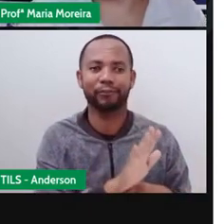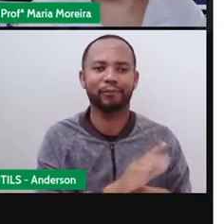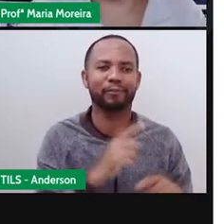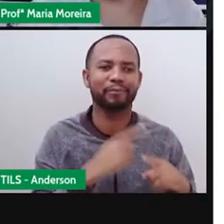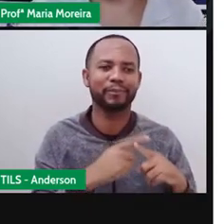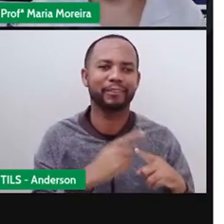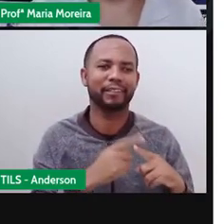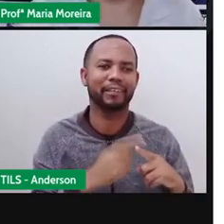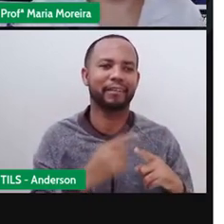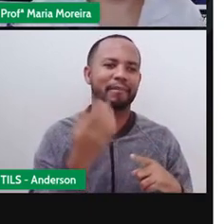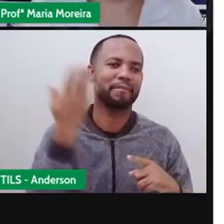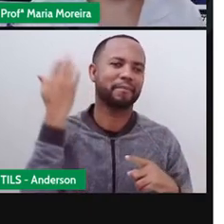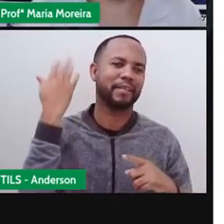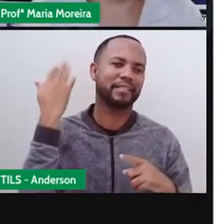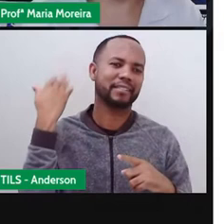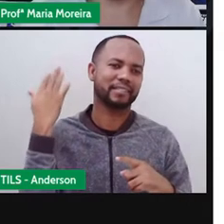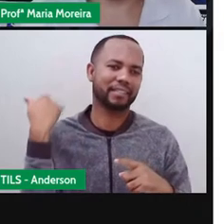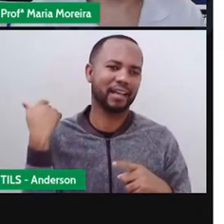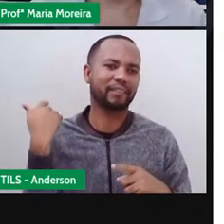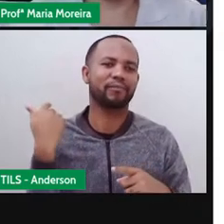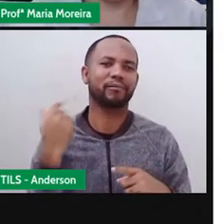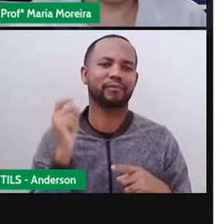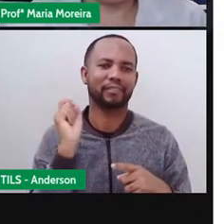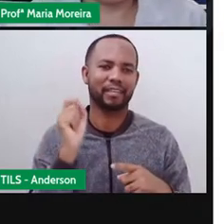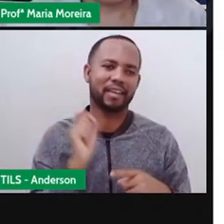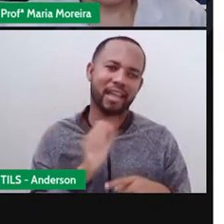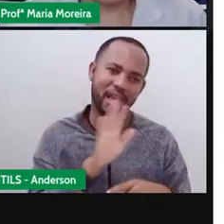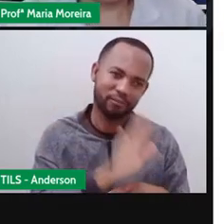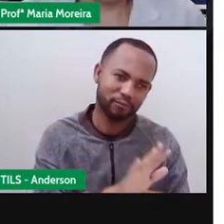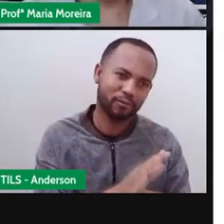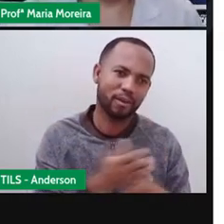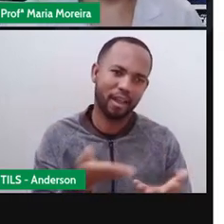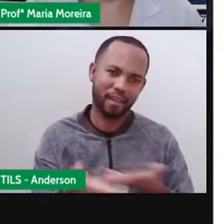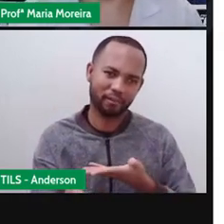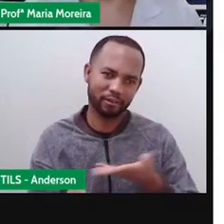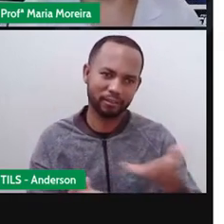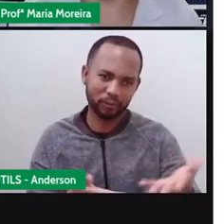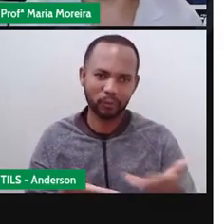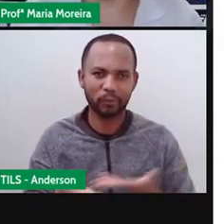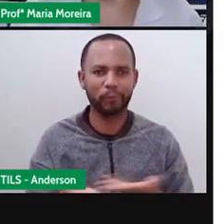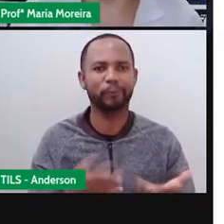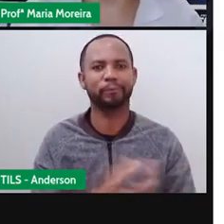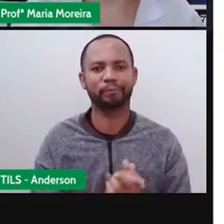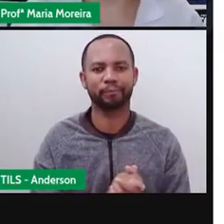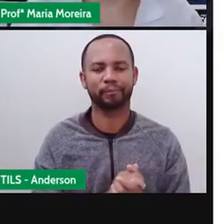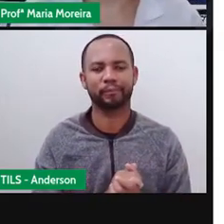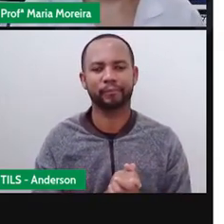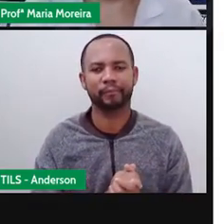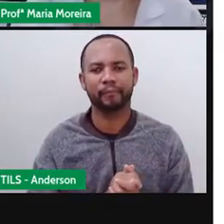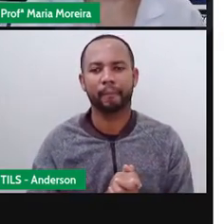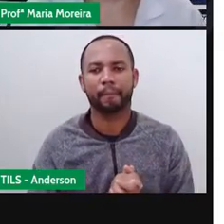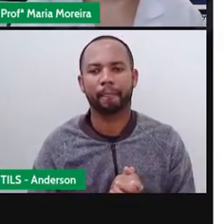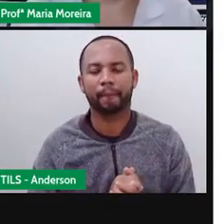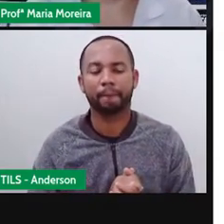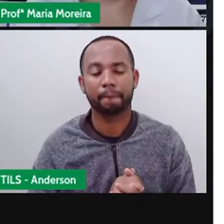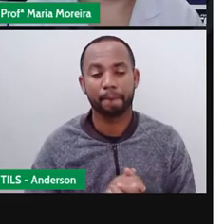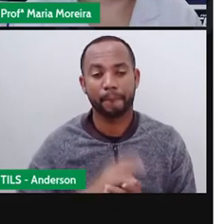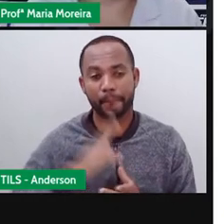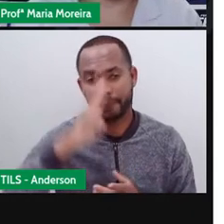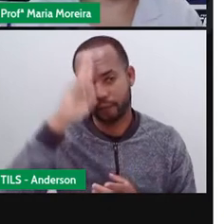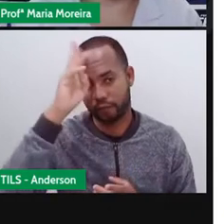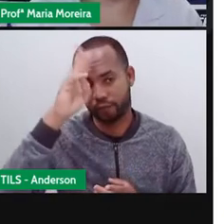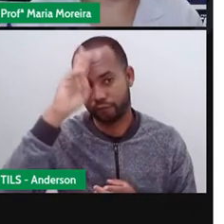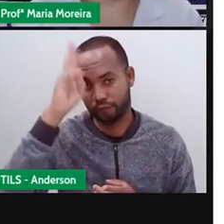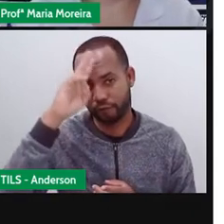ganha outra. É sopo, fábulas de é sopo. Então, olha só a historinha que a Pró acabou de contar. Essa historinha do